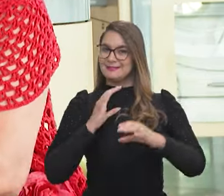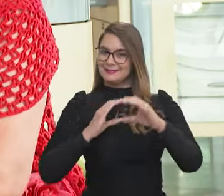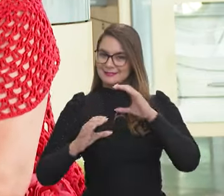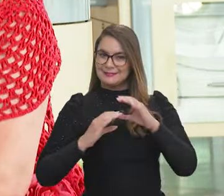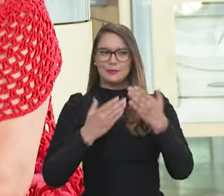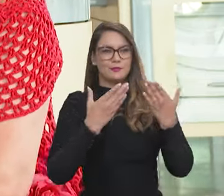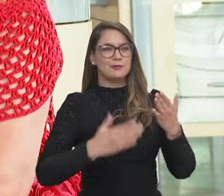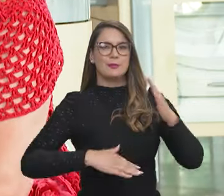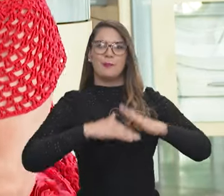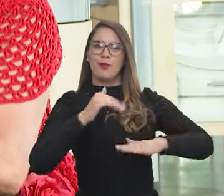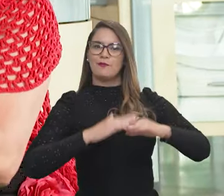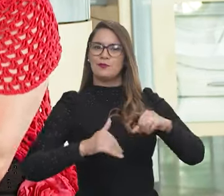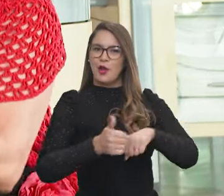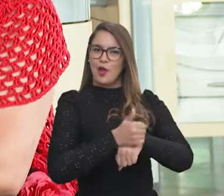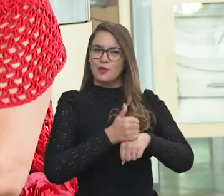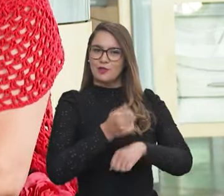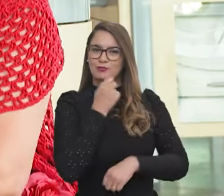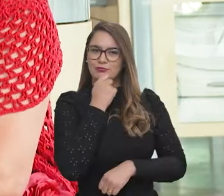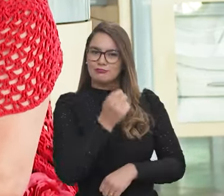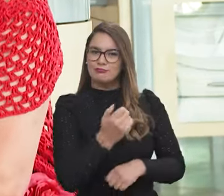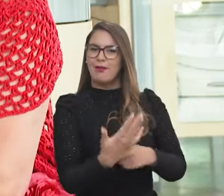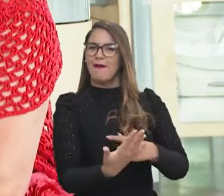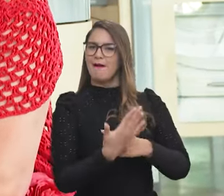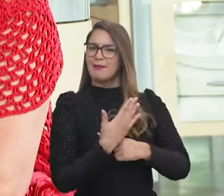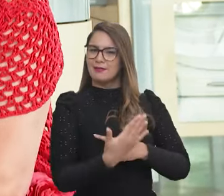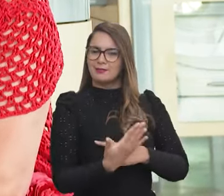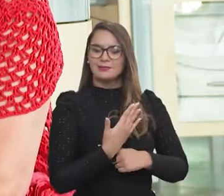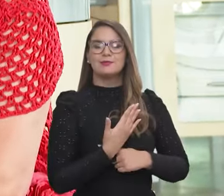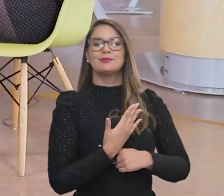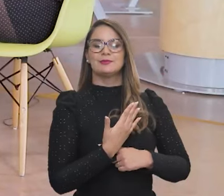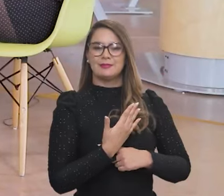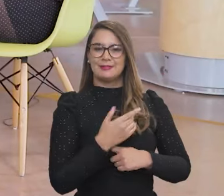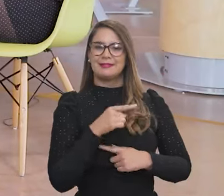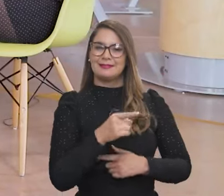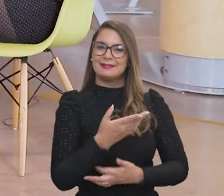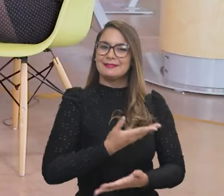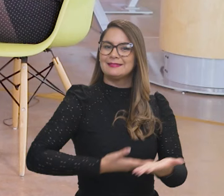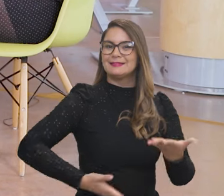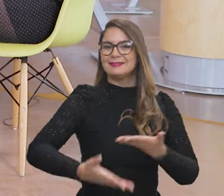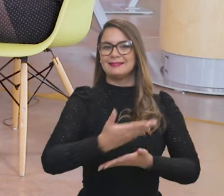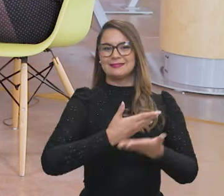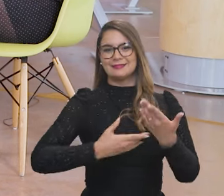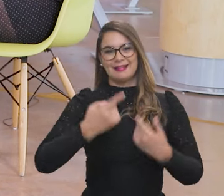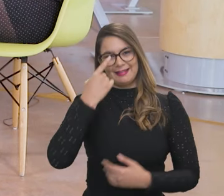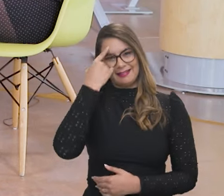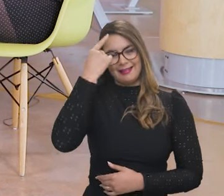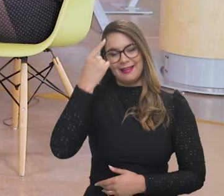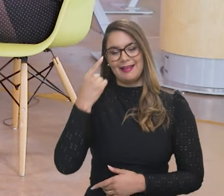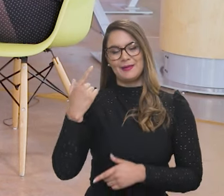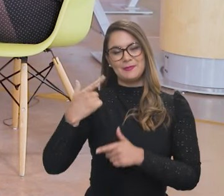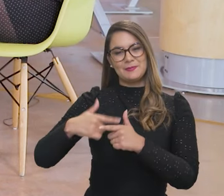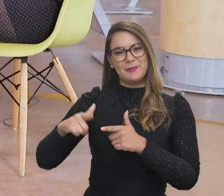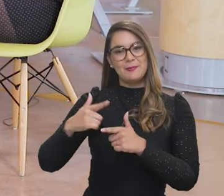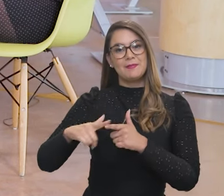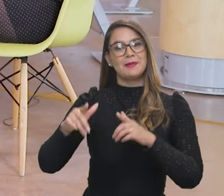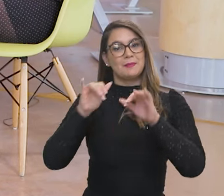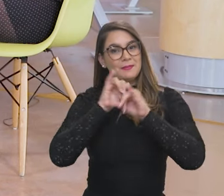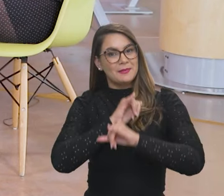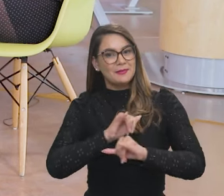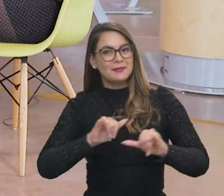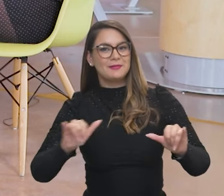como jornalista que tem ajudado tanto nessas trocas de ideias e nos programas para